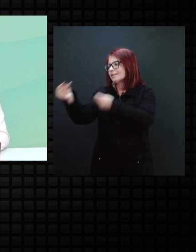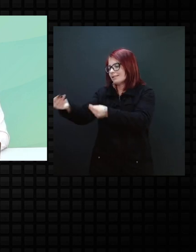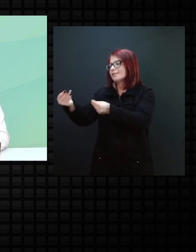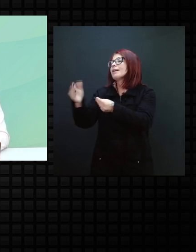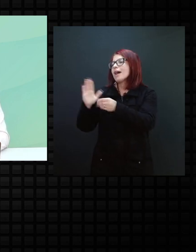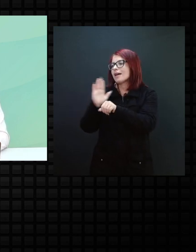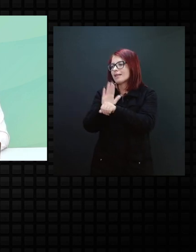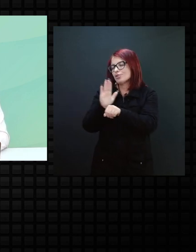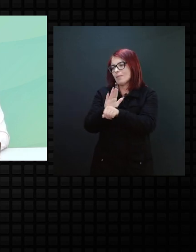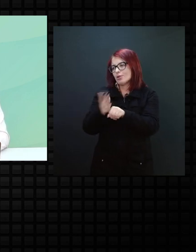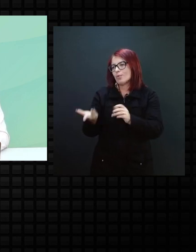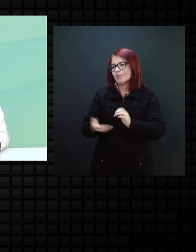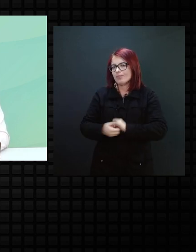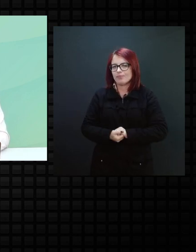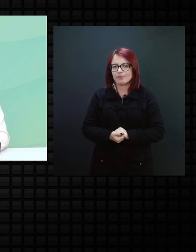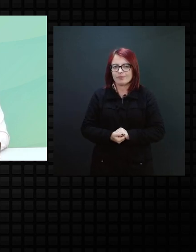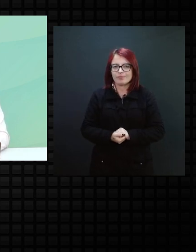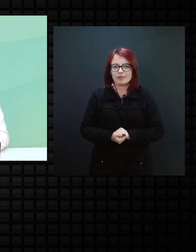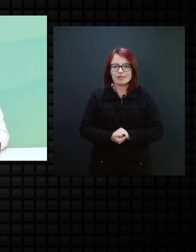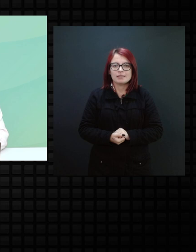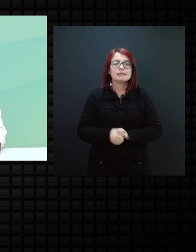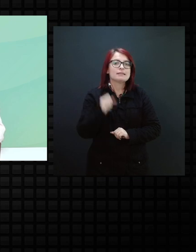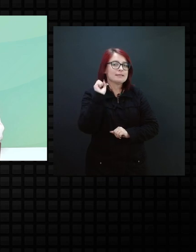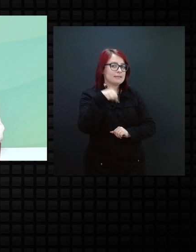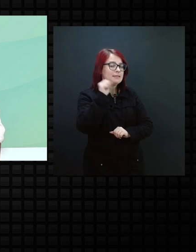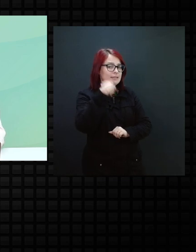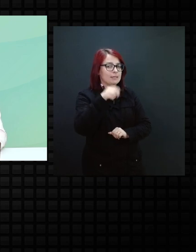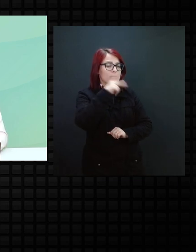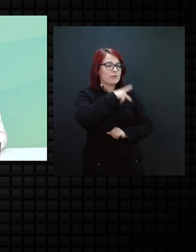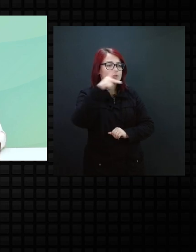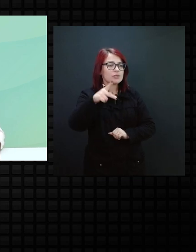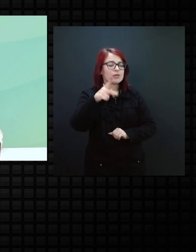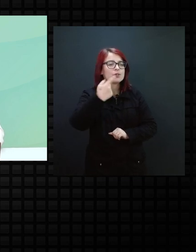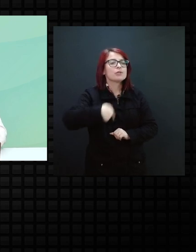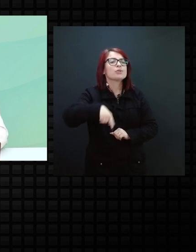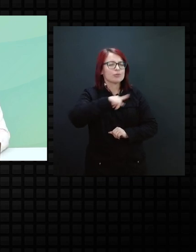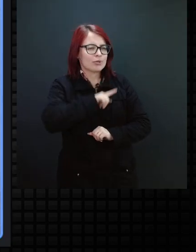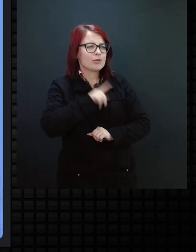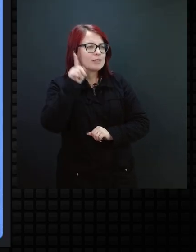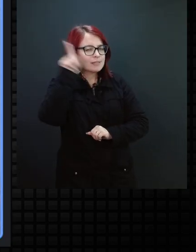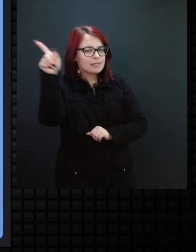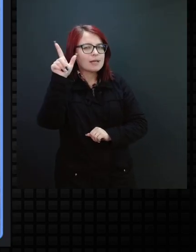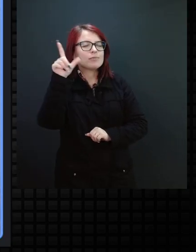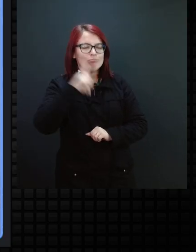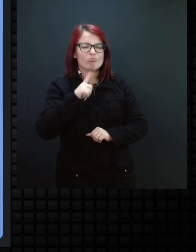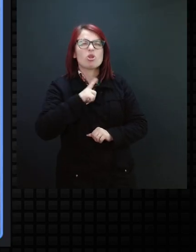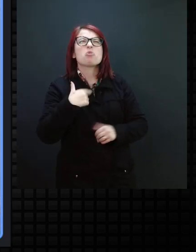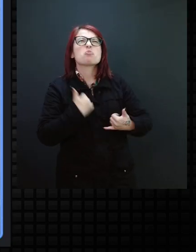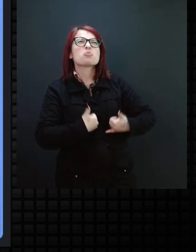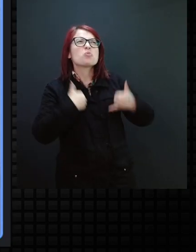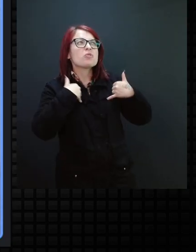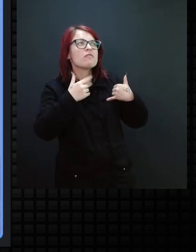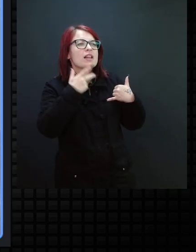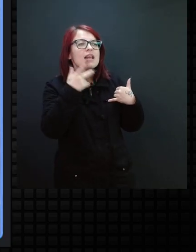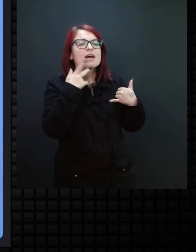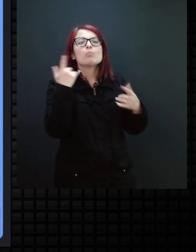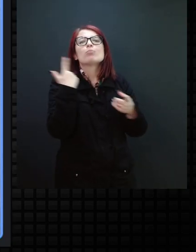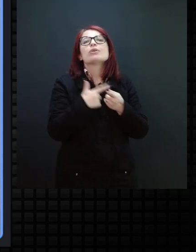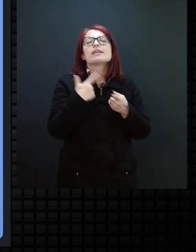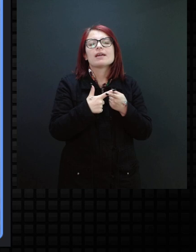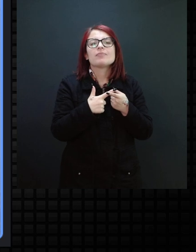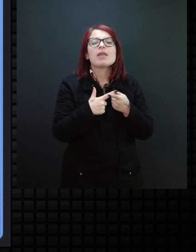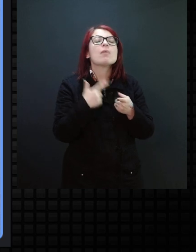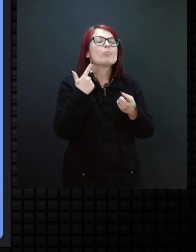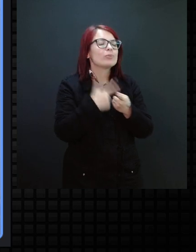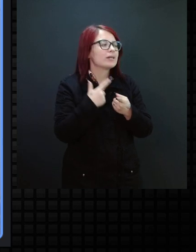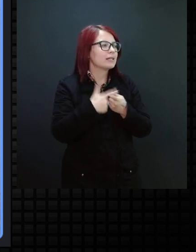atendimento. Sim. Professor, o centro, nós somos, assim, eu tenho muito orgulho de falar, né, porque o professor